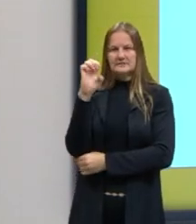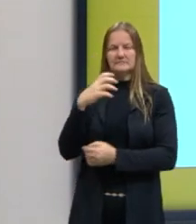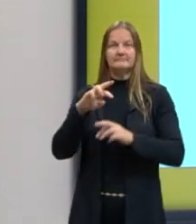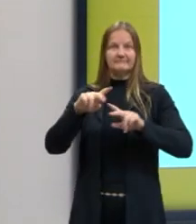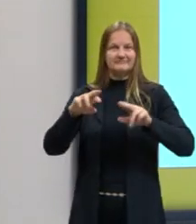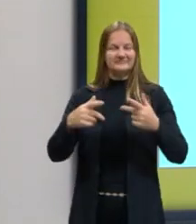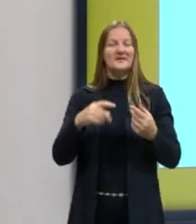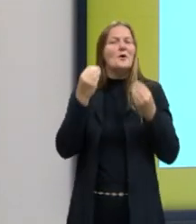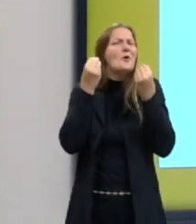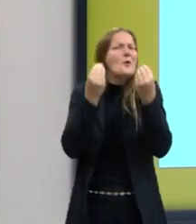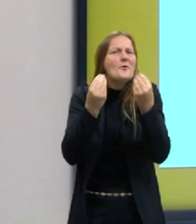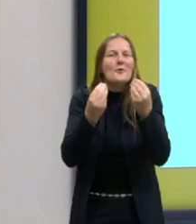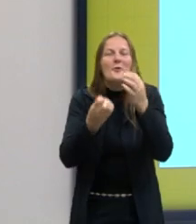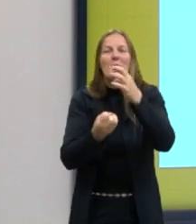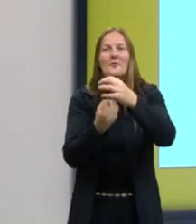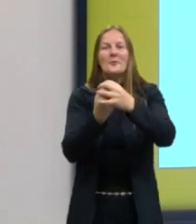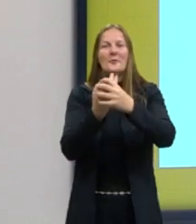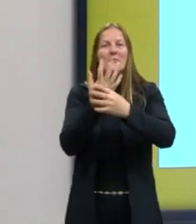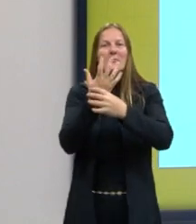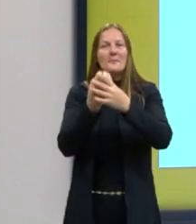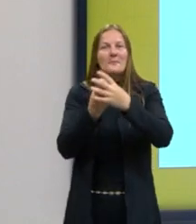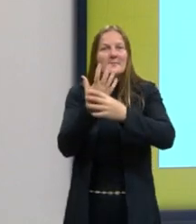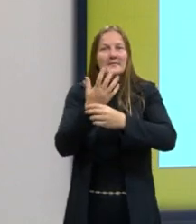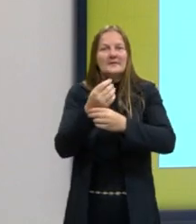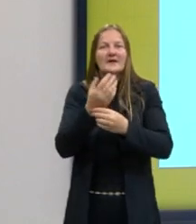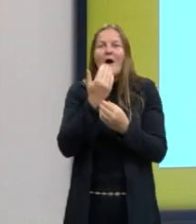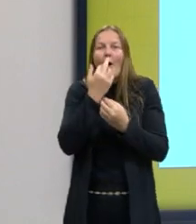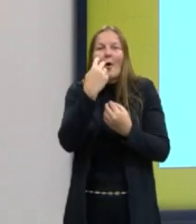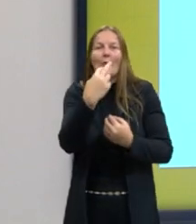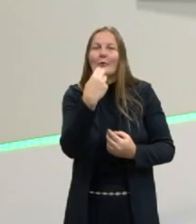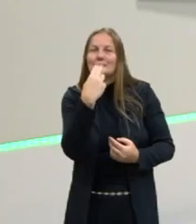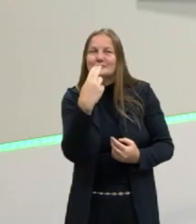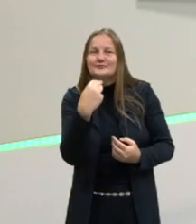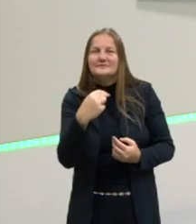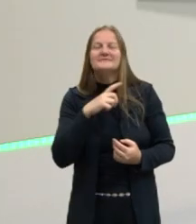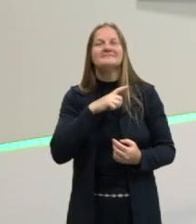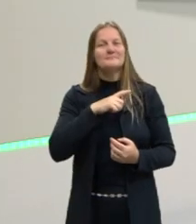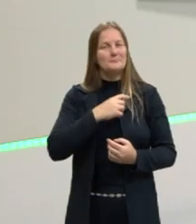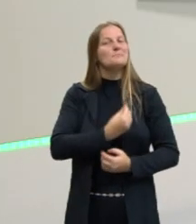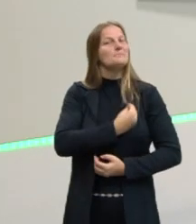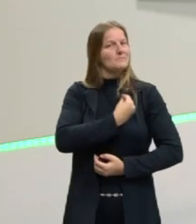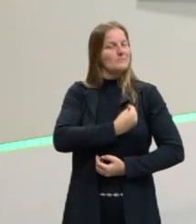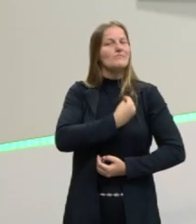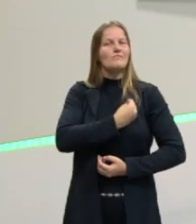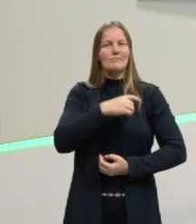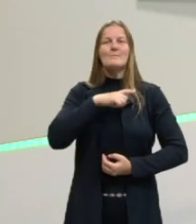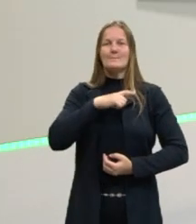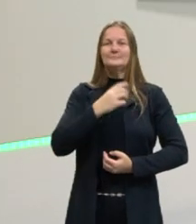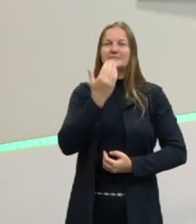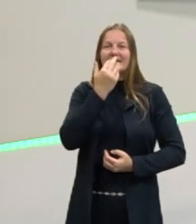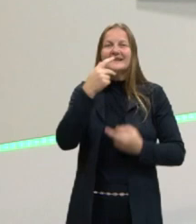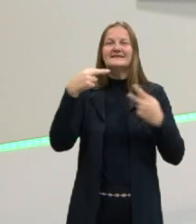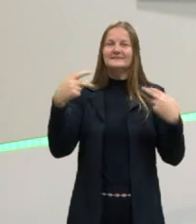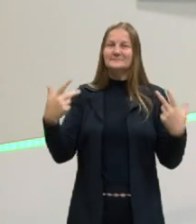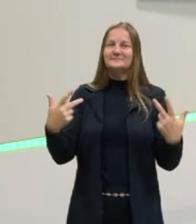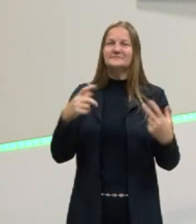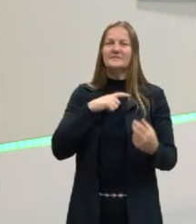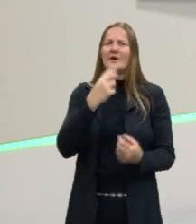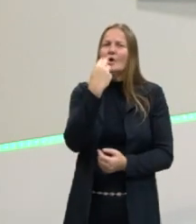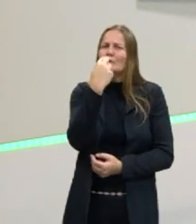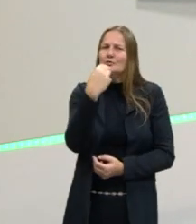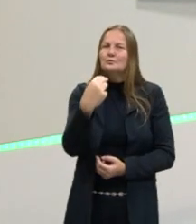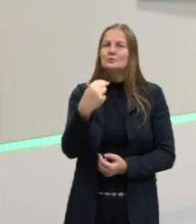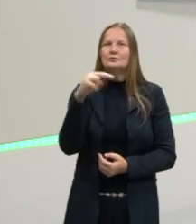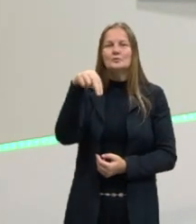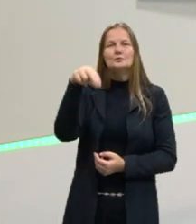Como que as plantas vão se alimentar? Porque planta, como todo ser vivo, se alimenta. Então, a nutrição